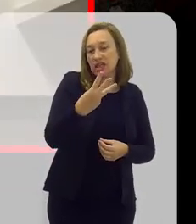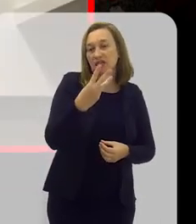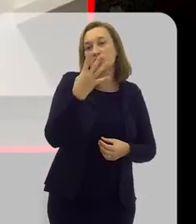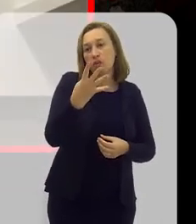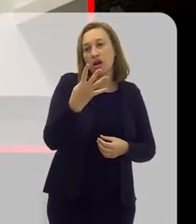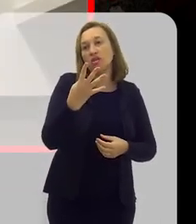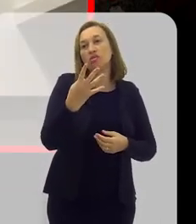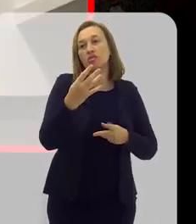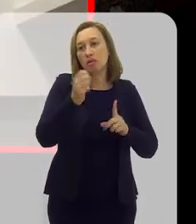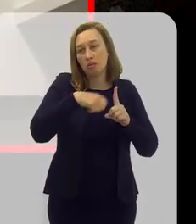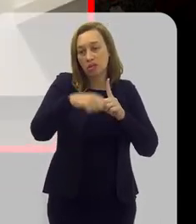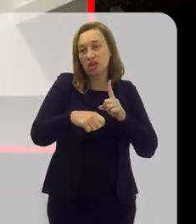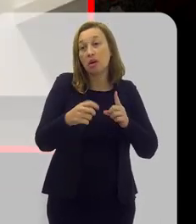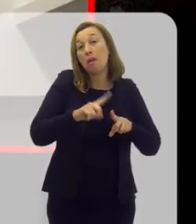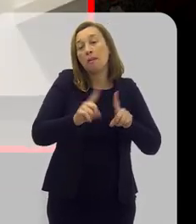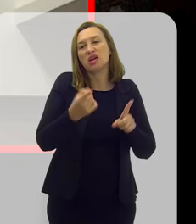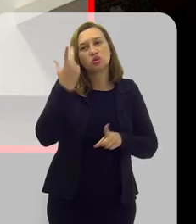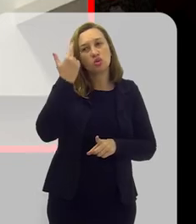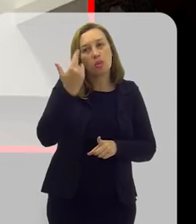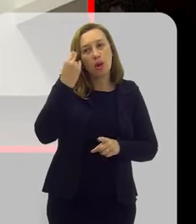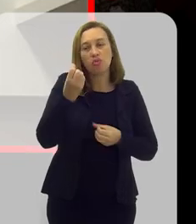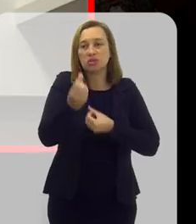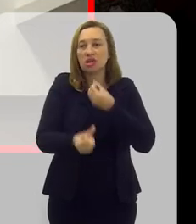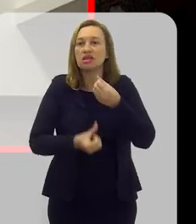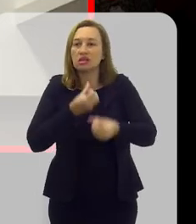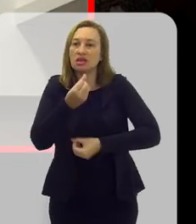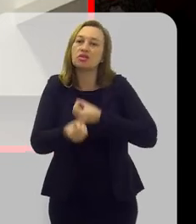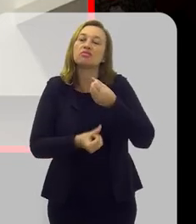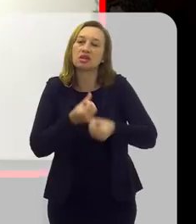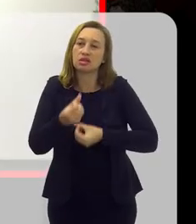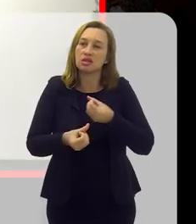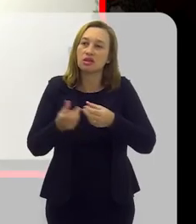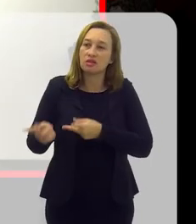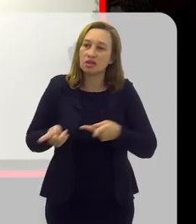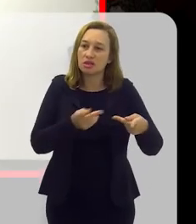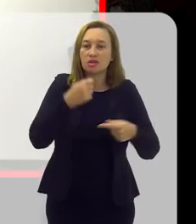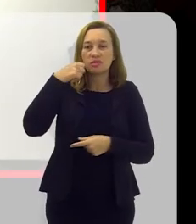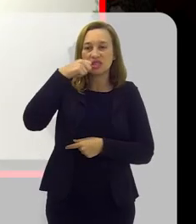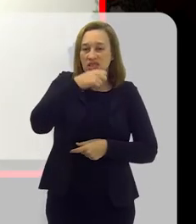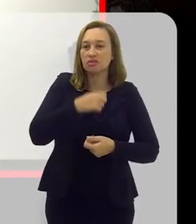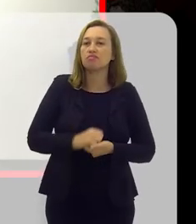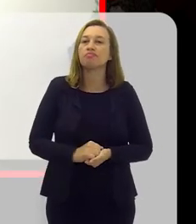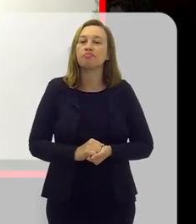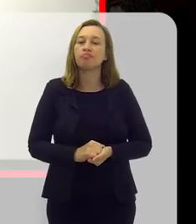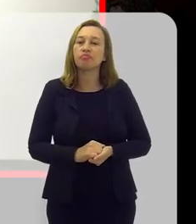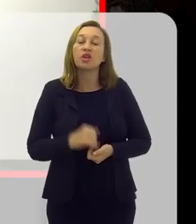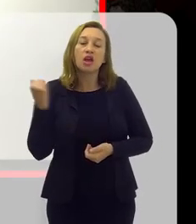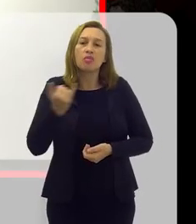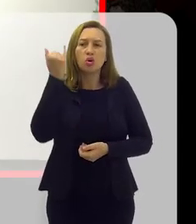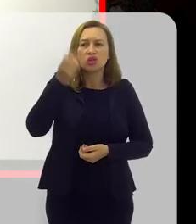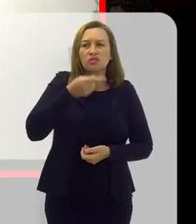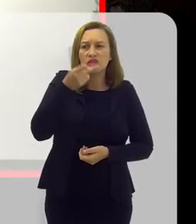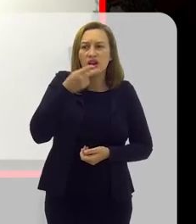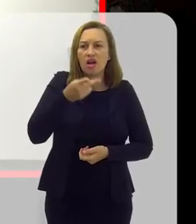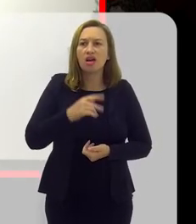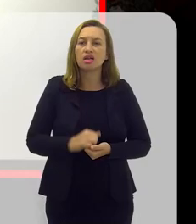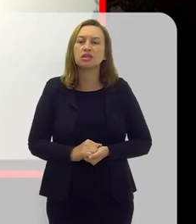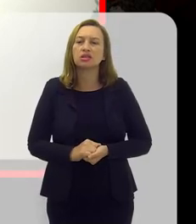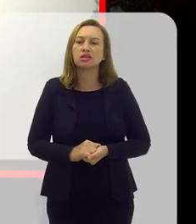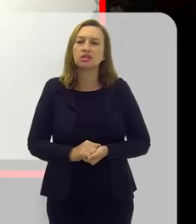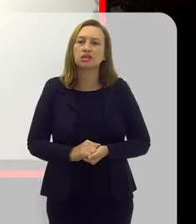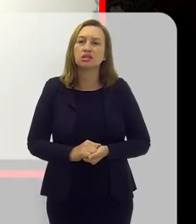ou a cada quatro meses. Mas o mais comum, a cada seis meses mesmo. Pelo menos a cada seis meses. Importante falar,